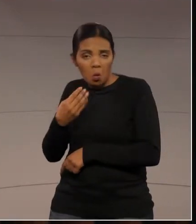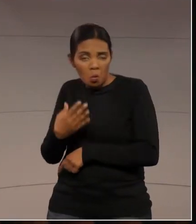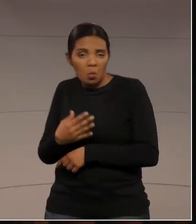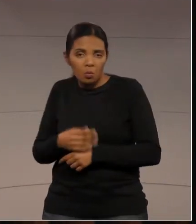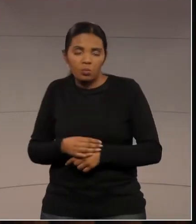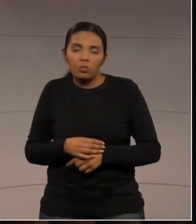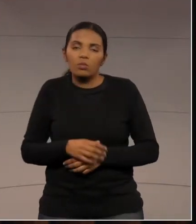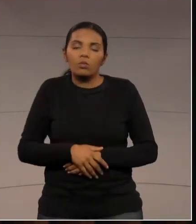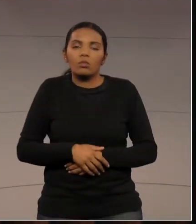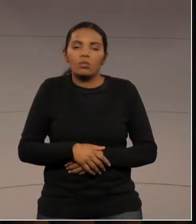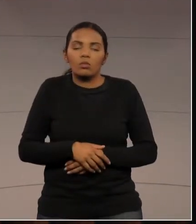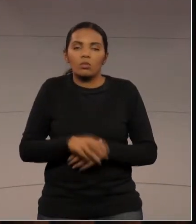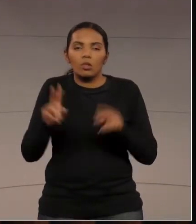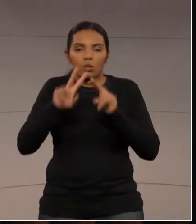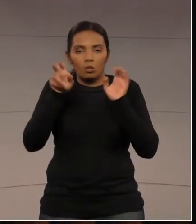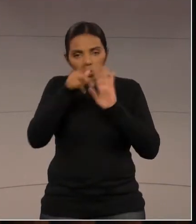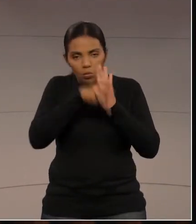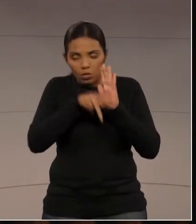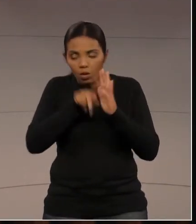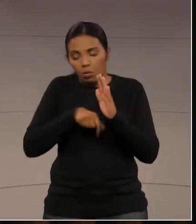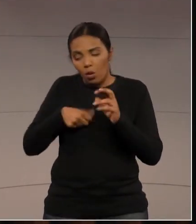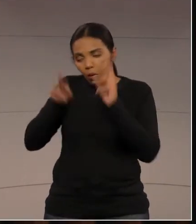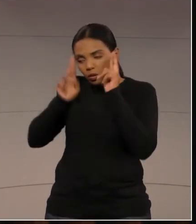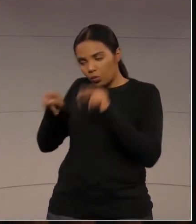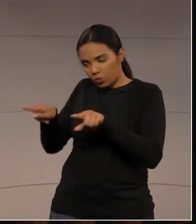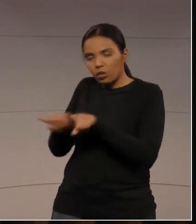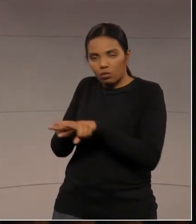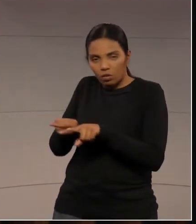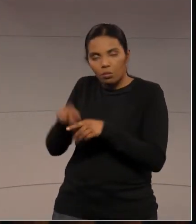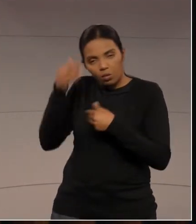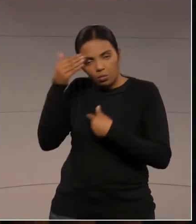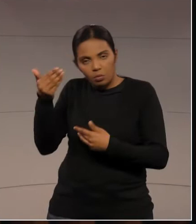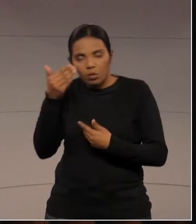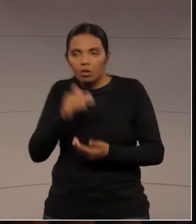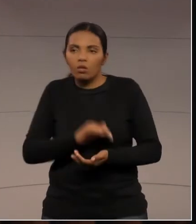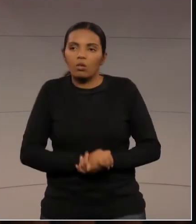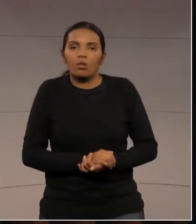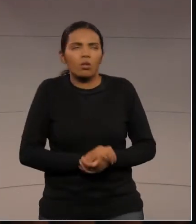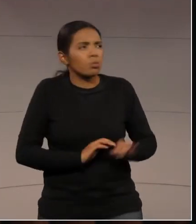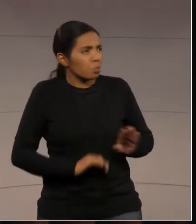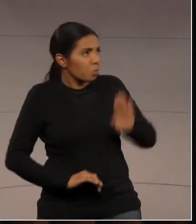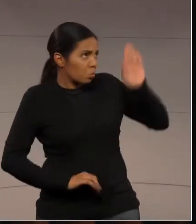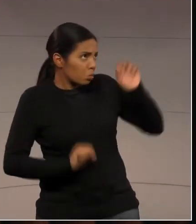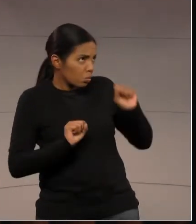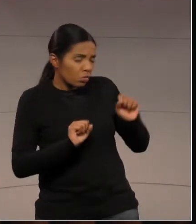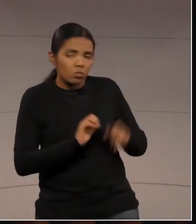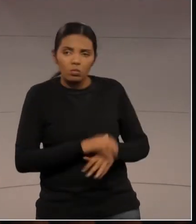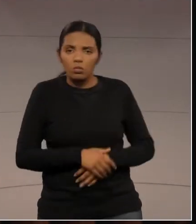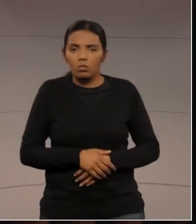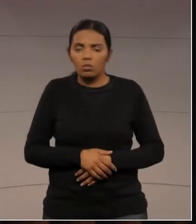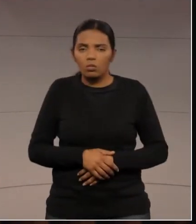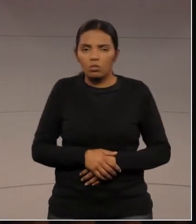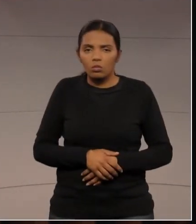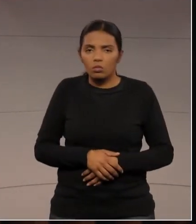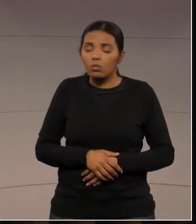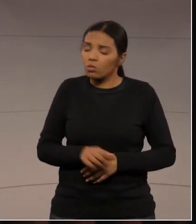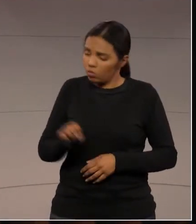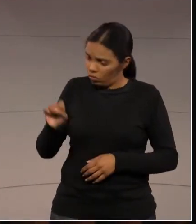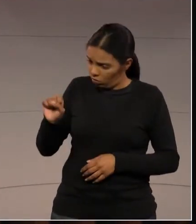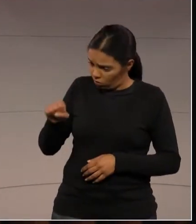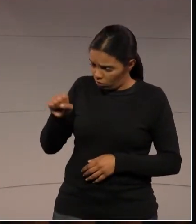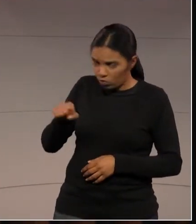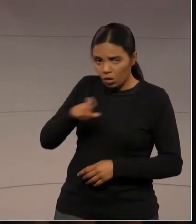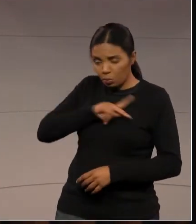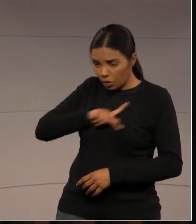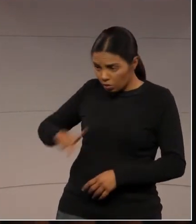à sua opinião, relação ao projeto de ontem, que eu te respeito muito também. Obrigado. Senhor deputado, uma parte. Por favor, meu presidente da